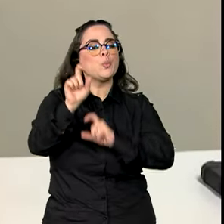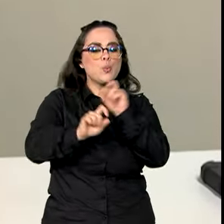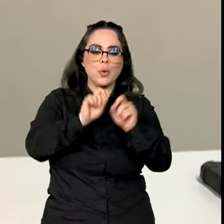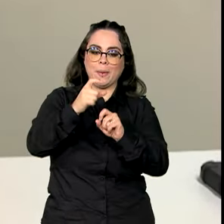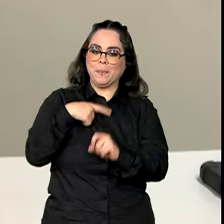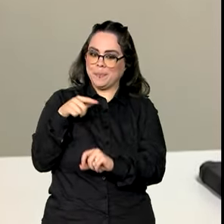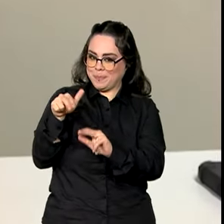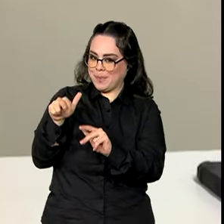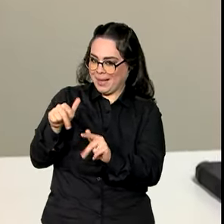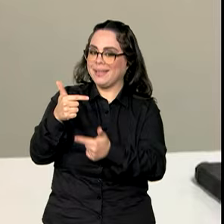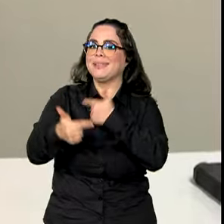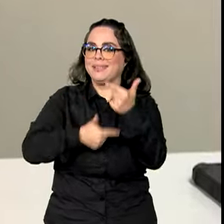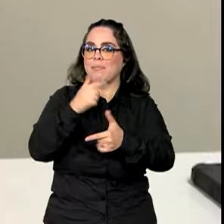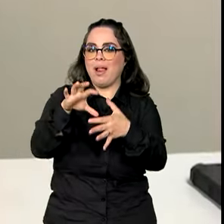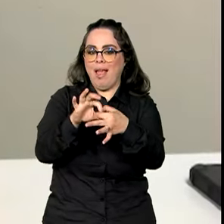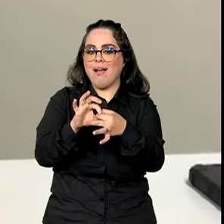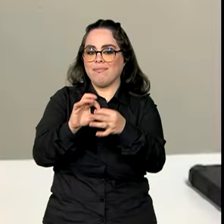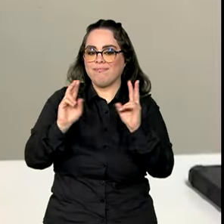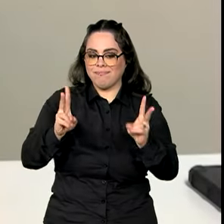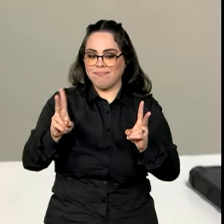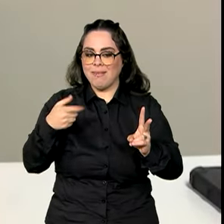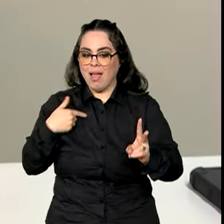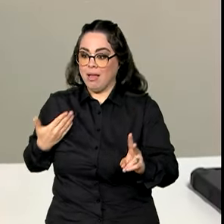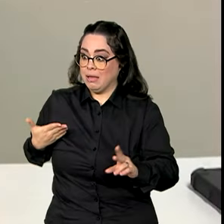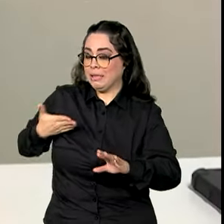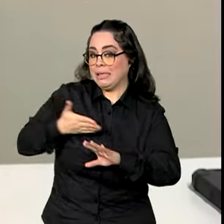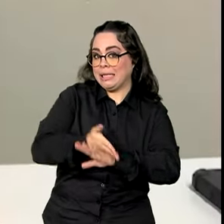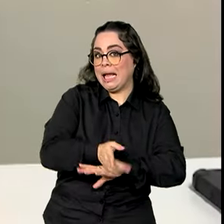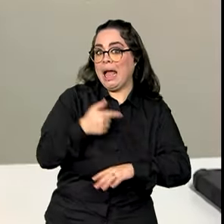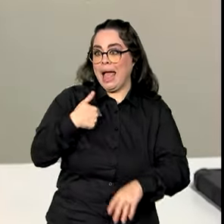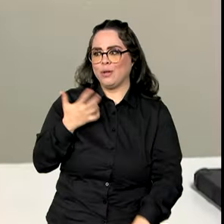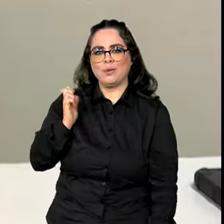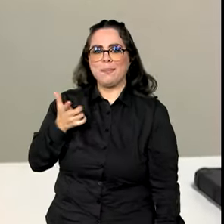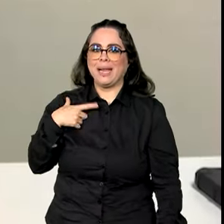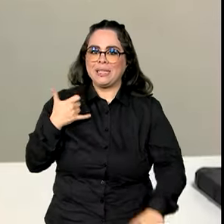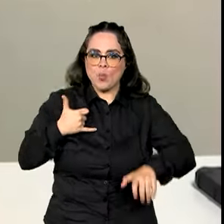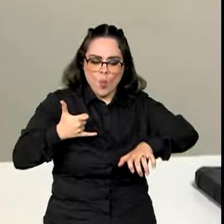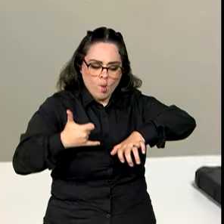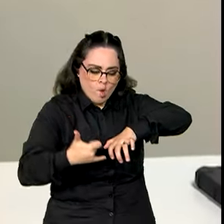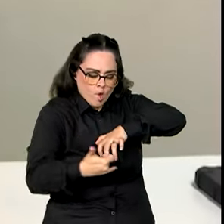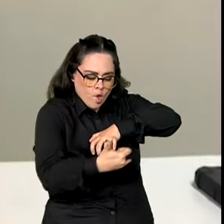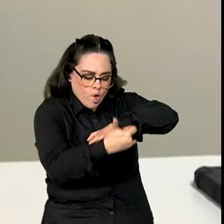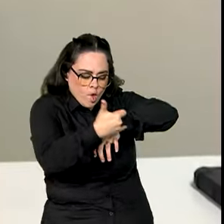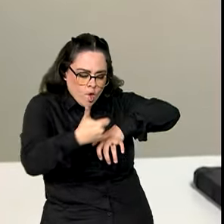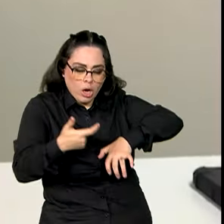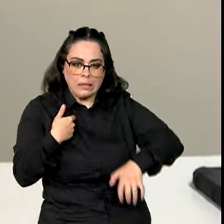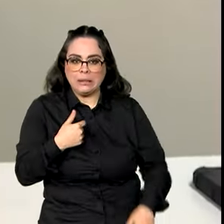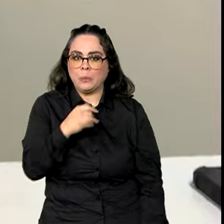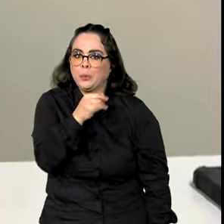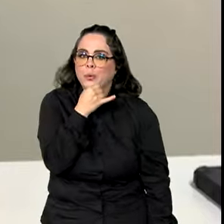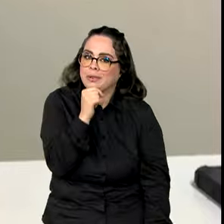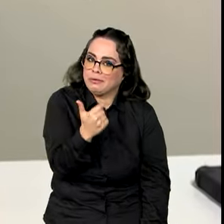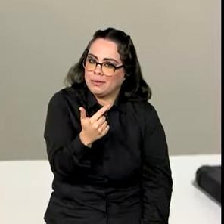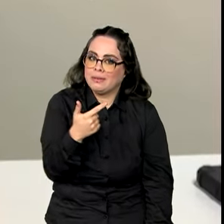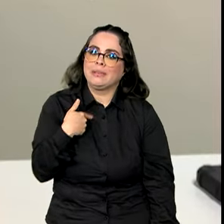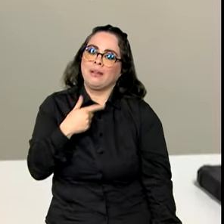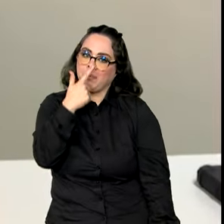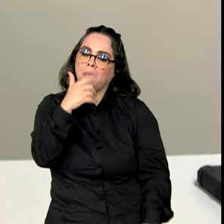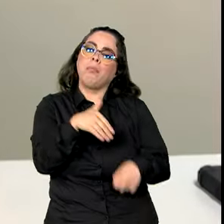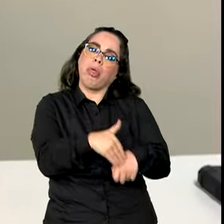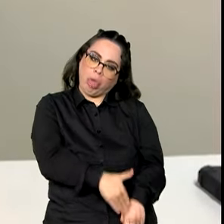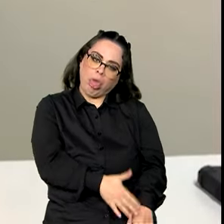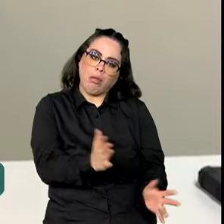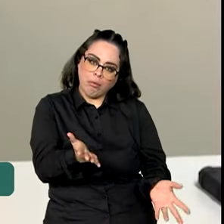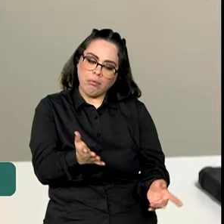maminha trabalhava, quando eu fui para cá porque eu sempre quis ser saudadora, mas não tive a chance. E, aquelas vezes, eu fui acolhida, né?